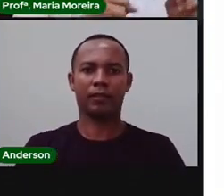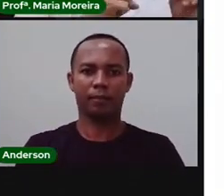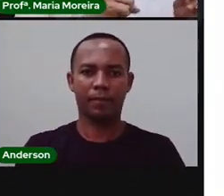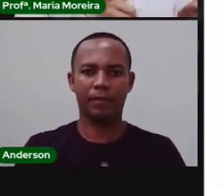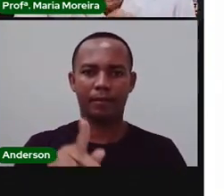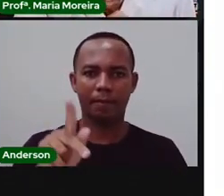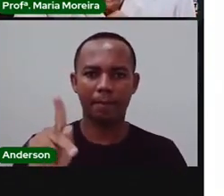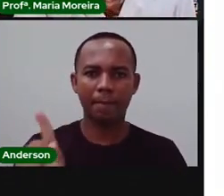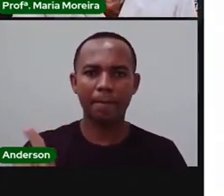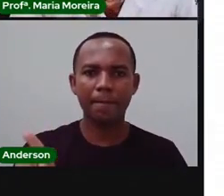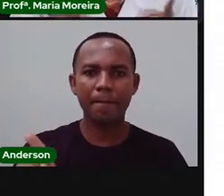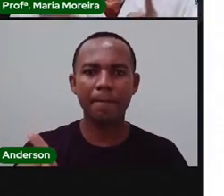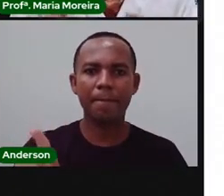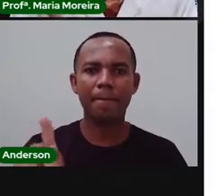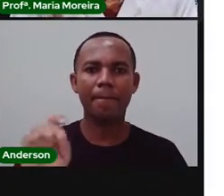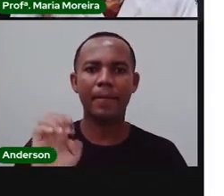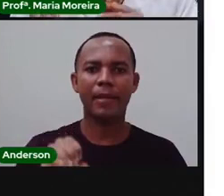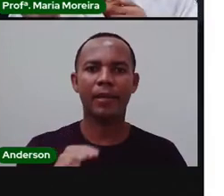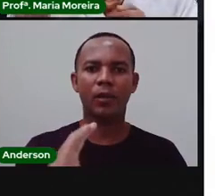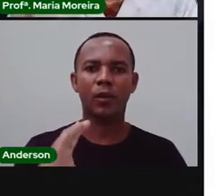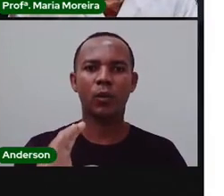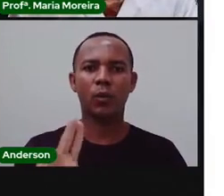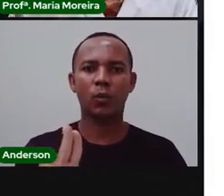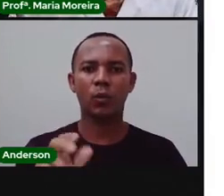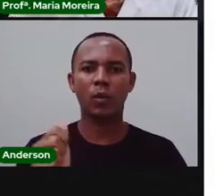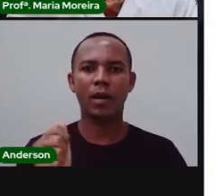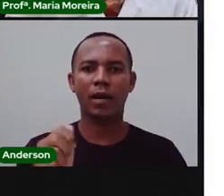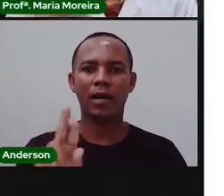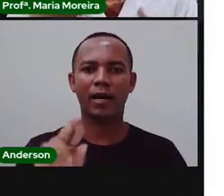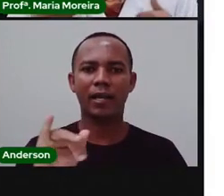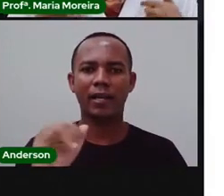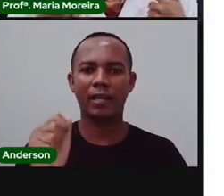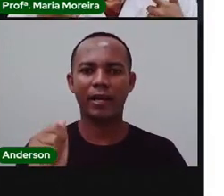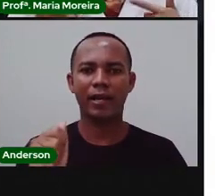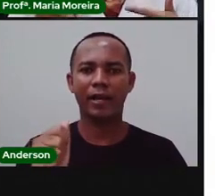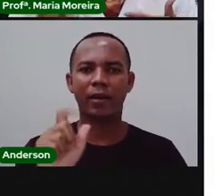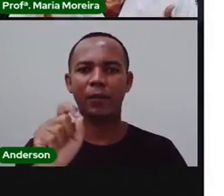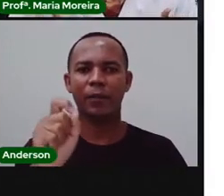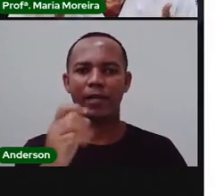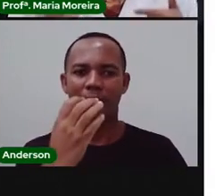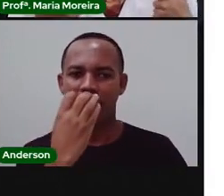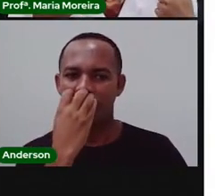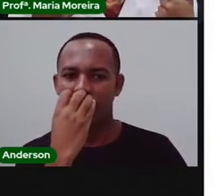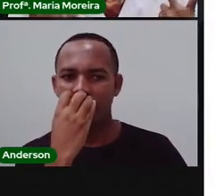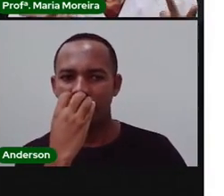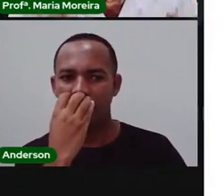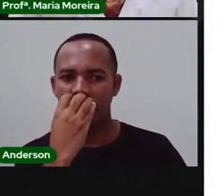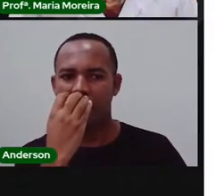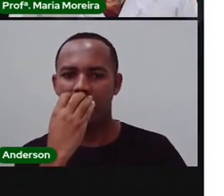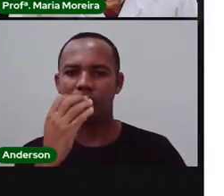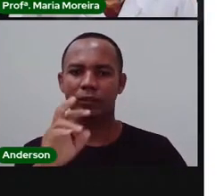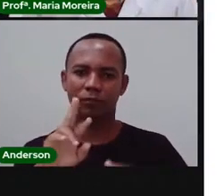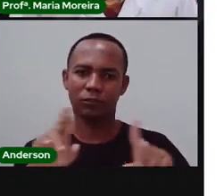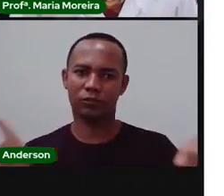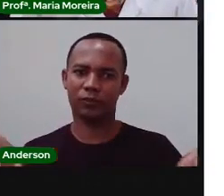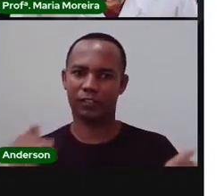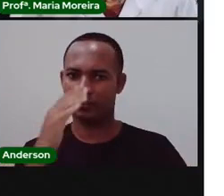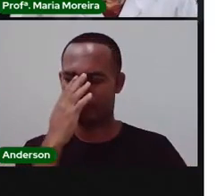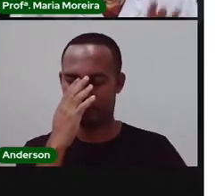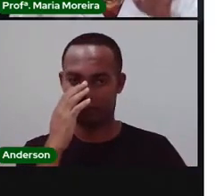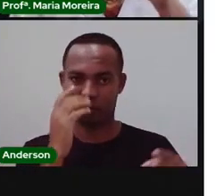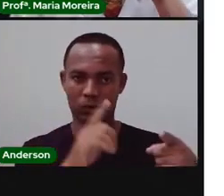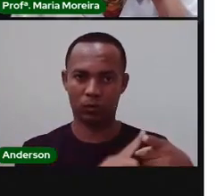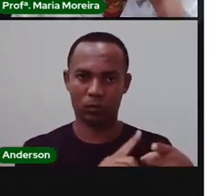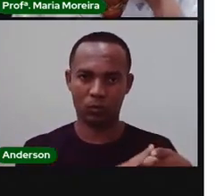Agricultura, plantação, pecuária, animais. Então toda vez que a Pró falar sobre agricultura, ela está